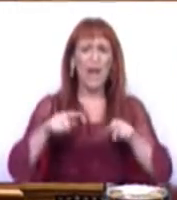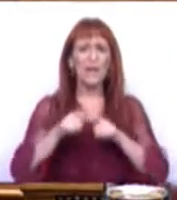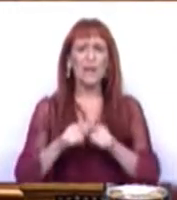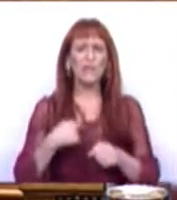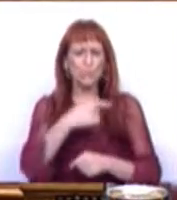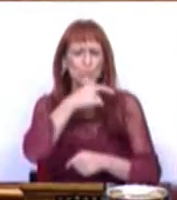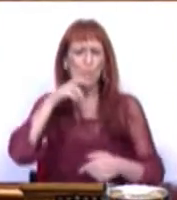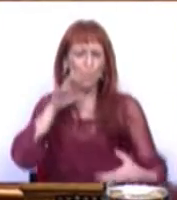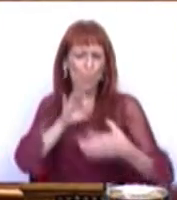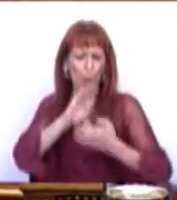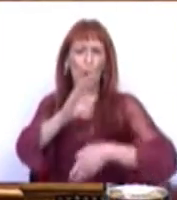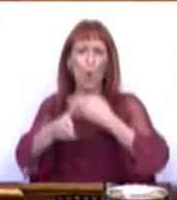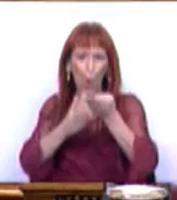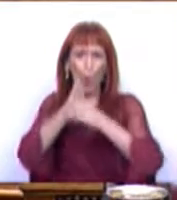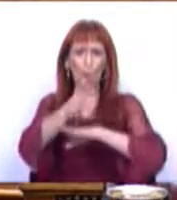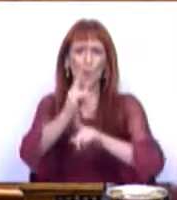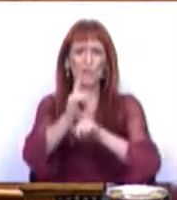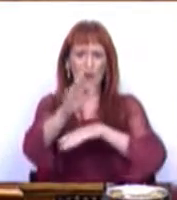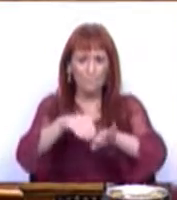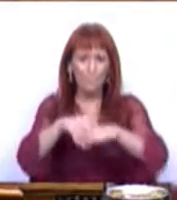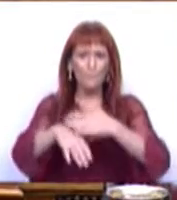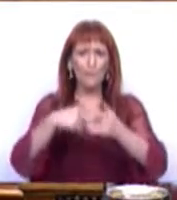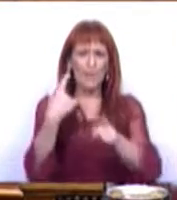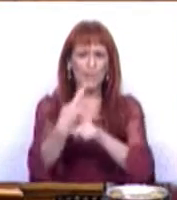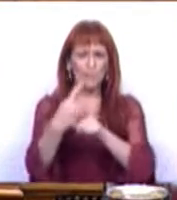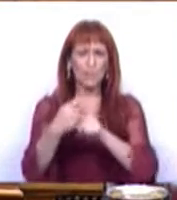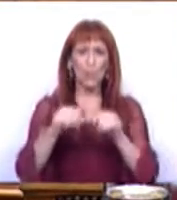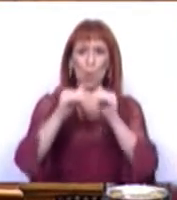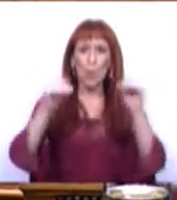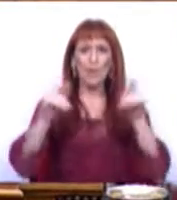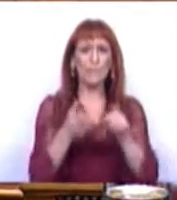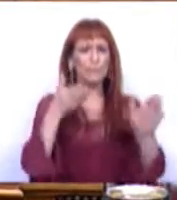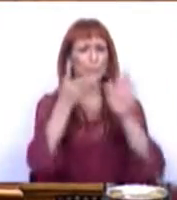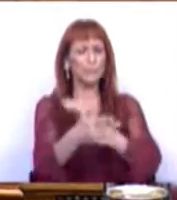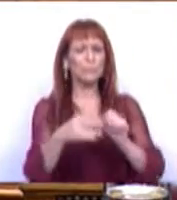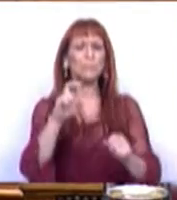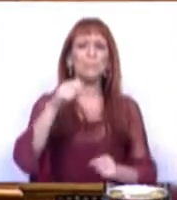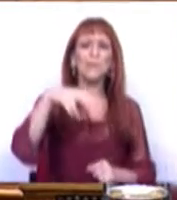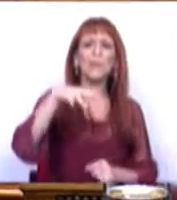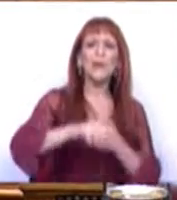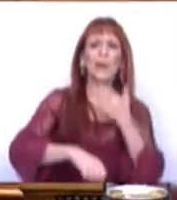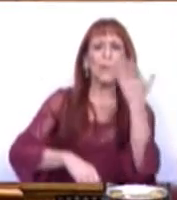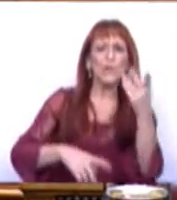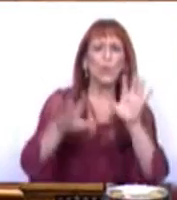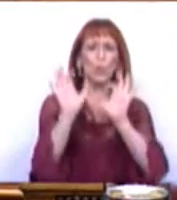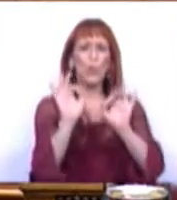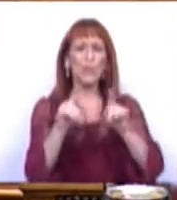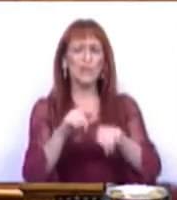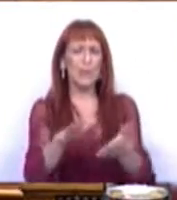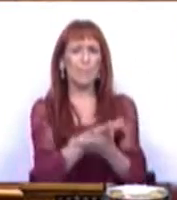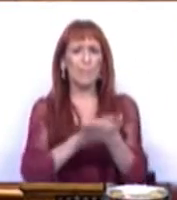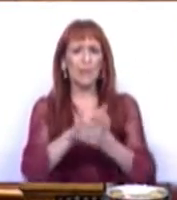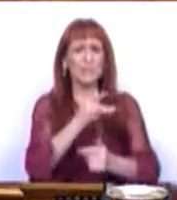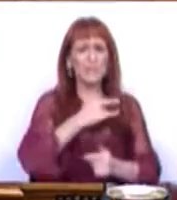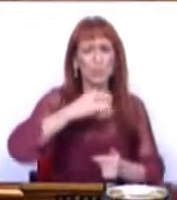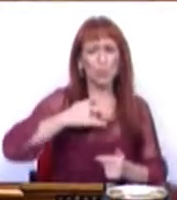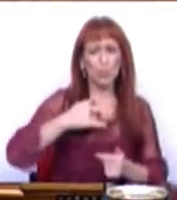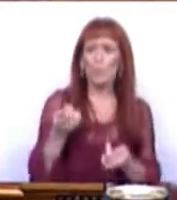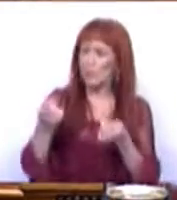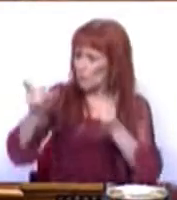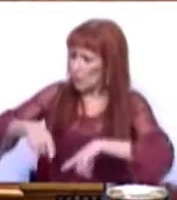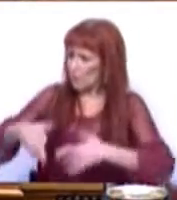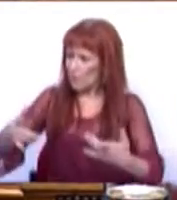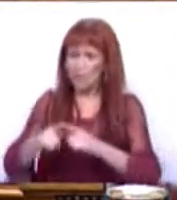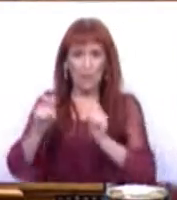isso que nos comprometemos a continuar a fazer. Ao nível da entrada no Serviço Nacional de Saúde, nos cuidados primários de saúde, mas